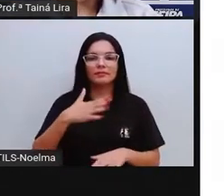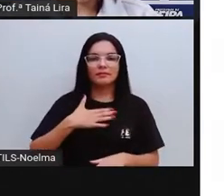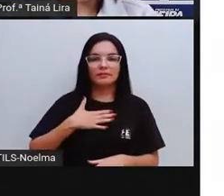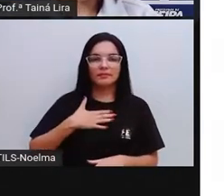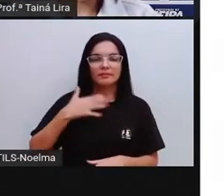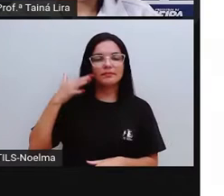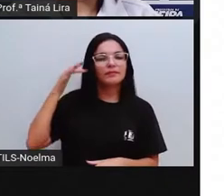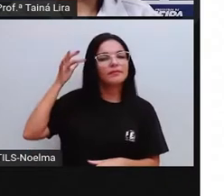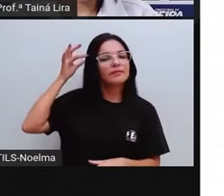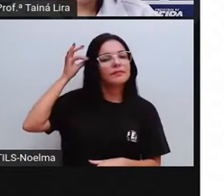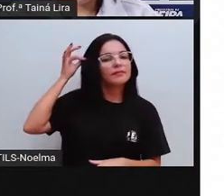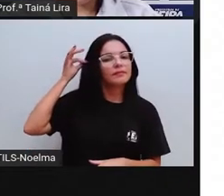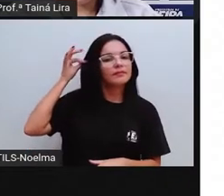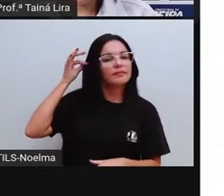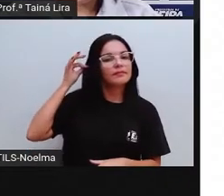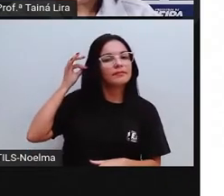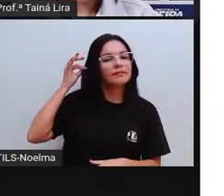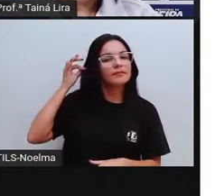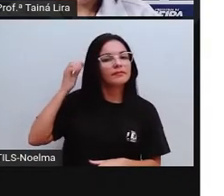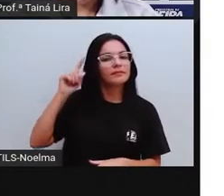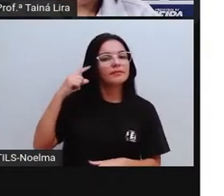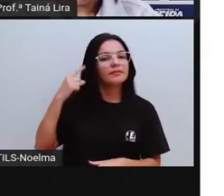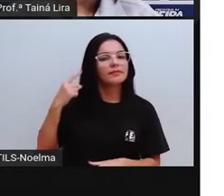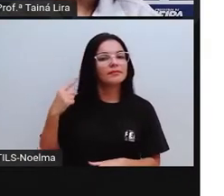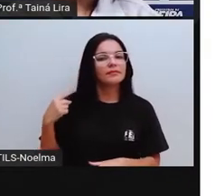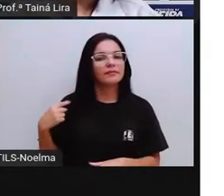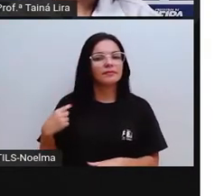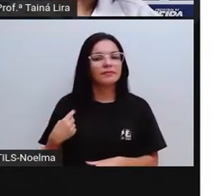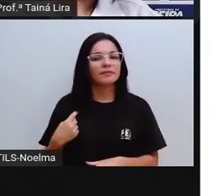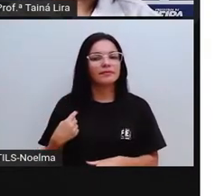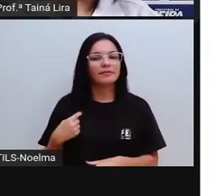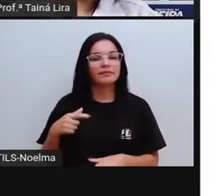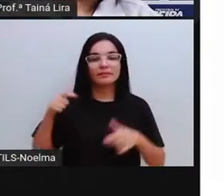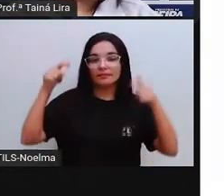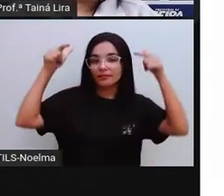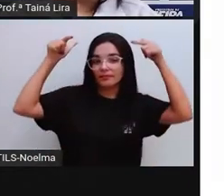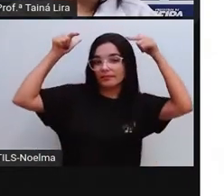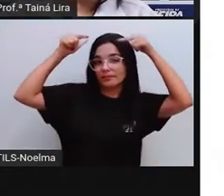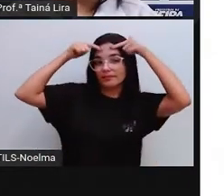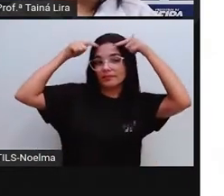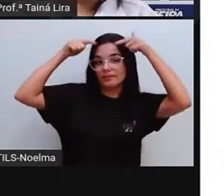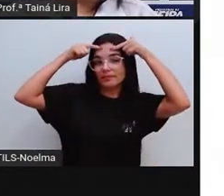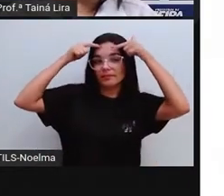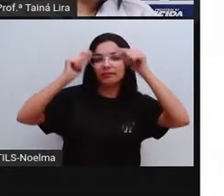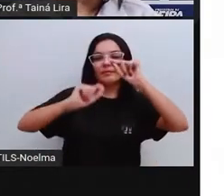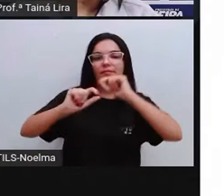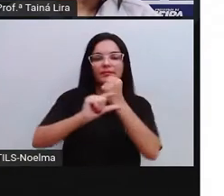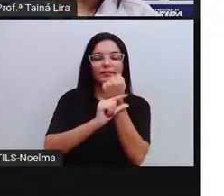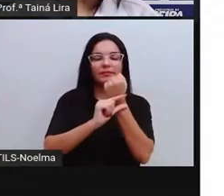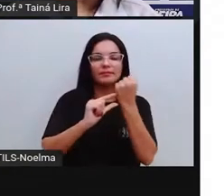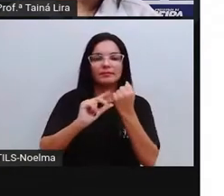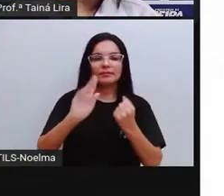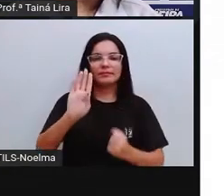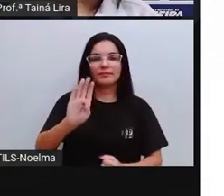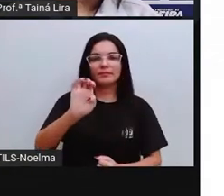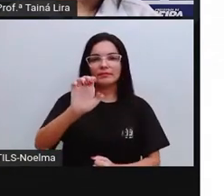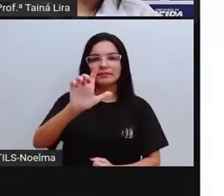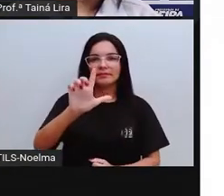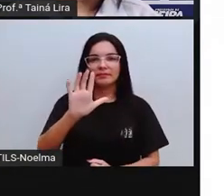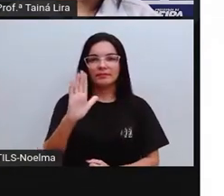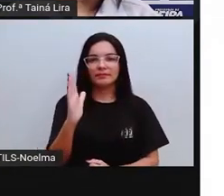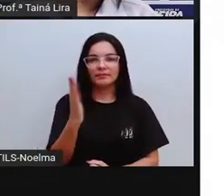Meu Crespo é de Rainha, tá bom? Quem escreveu esse livro foi Bell Hooks e as